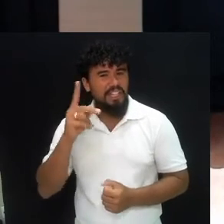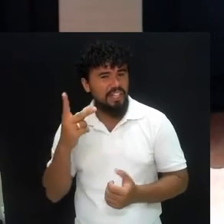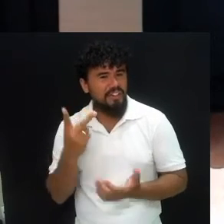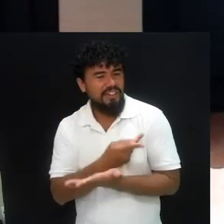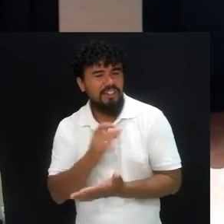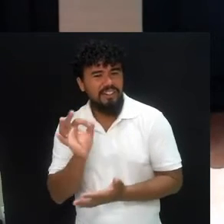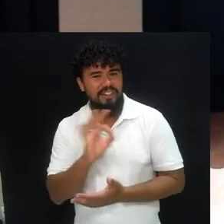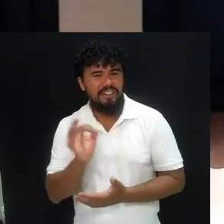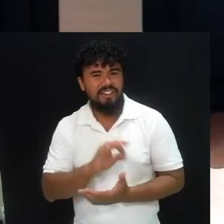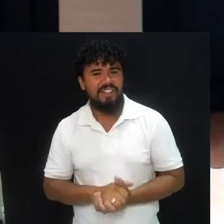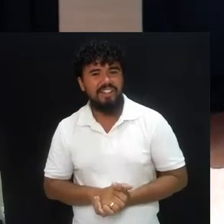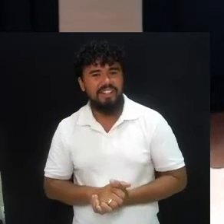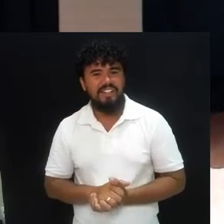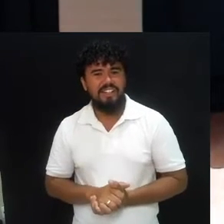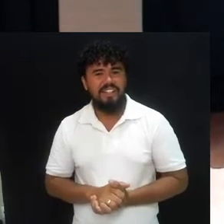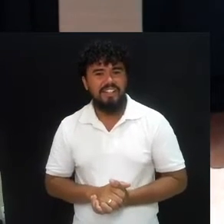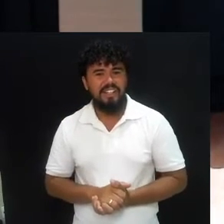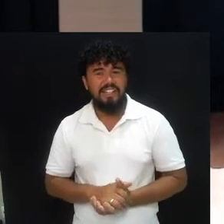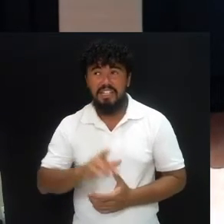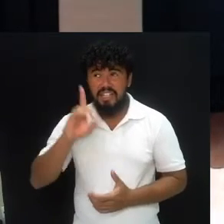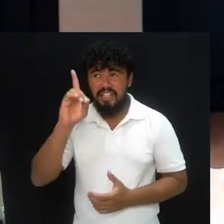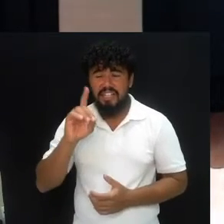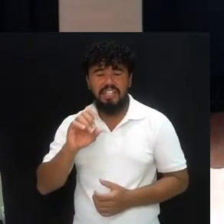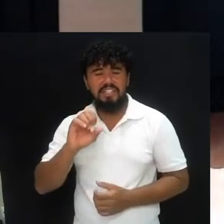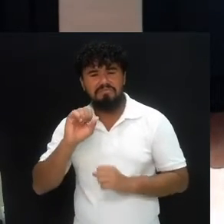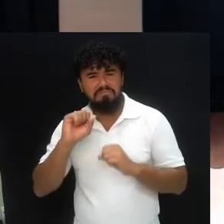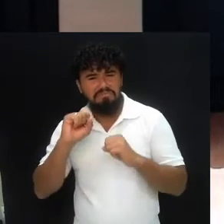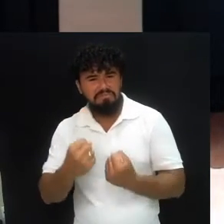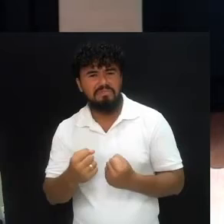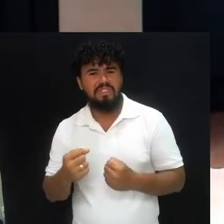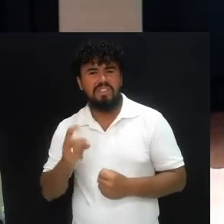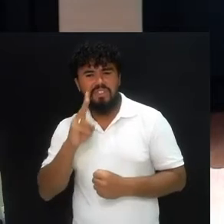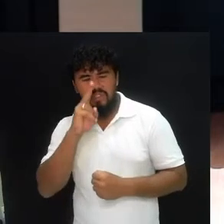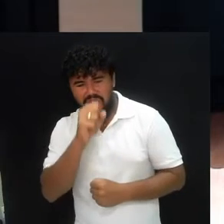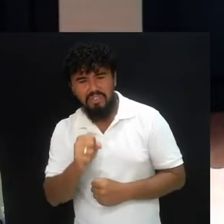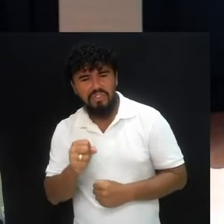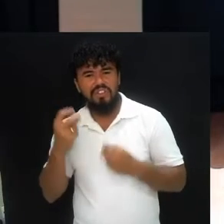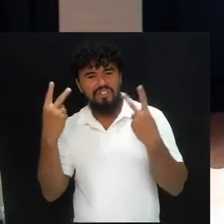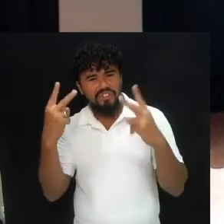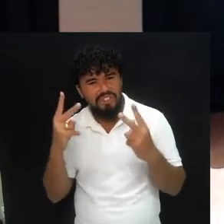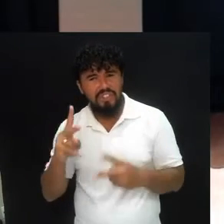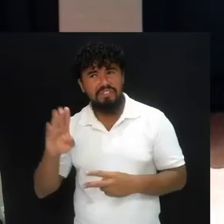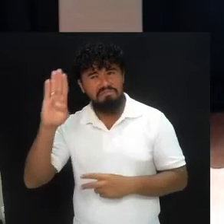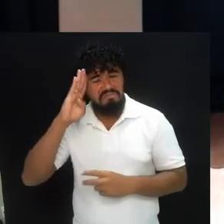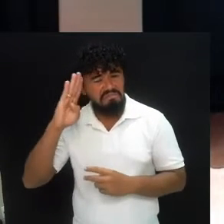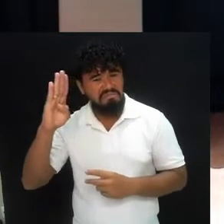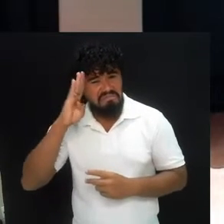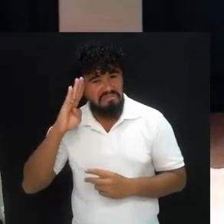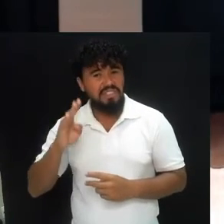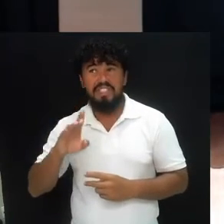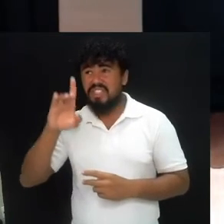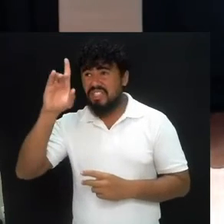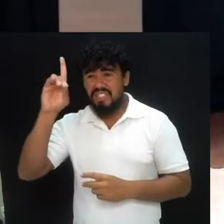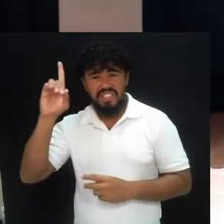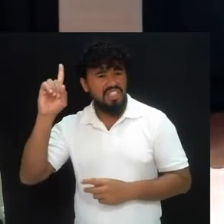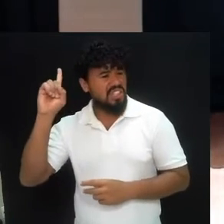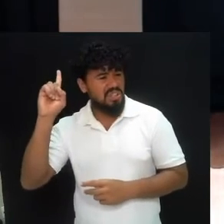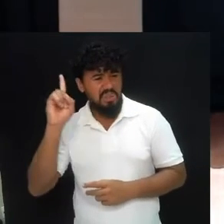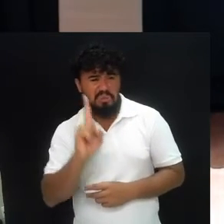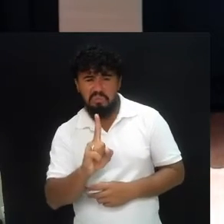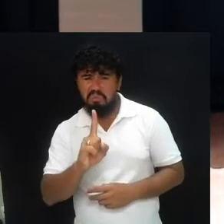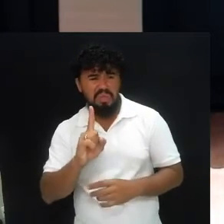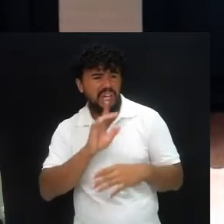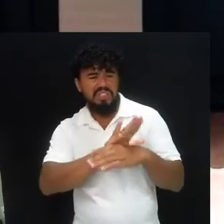O nosso Deus é um Deus de vitória, forte, é tremendo, é misericordioso, Ele é general. Ele entra na cova.